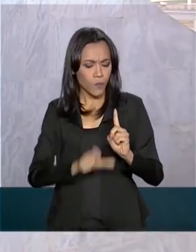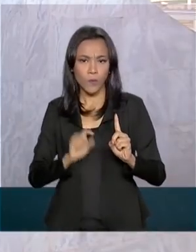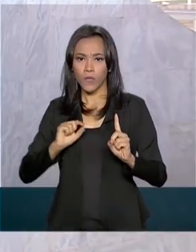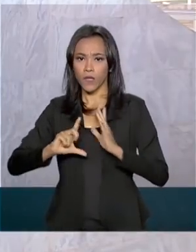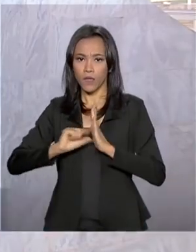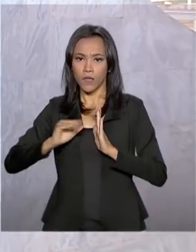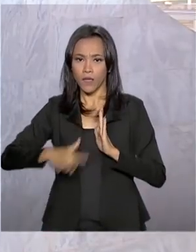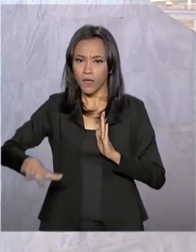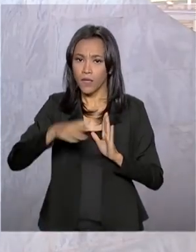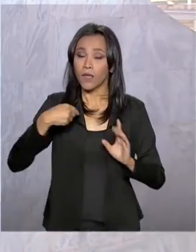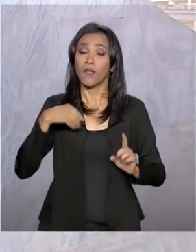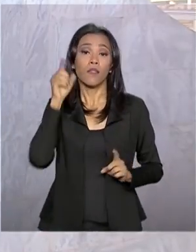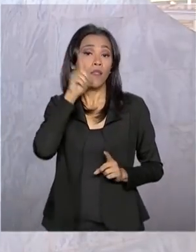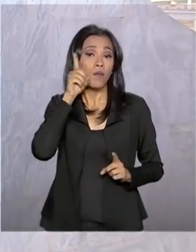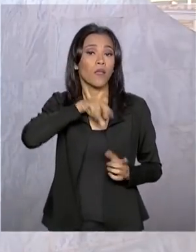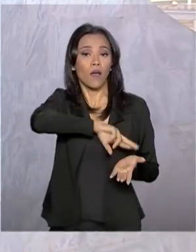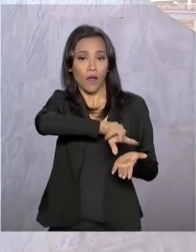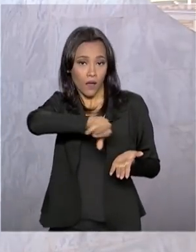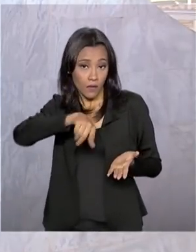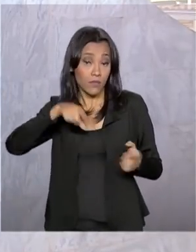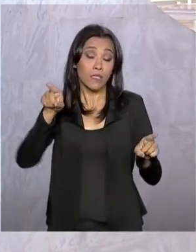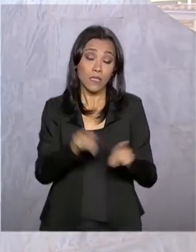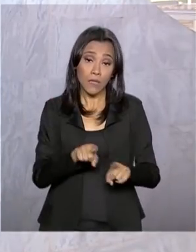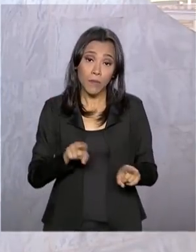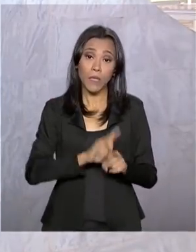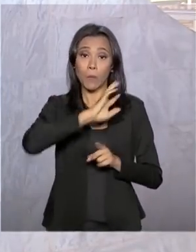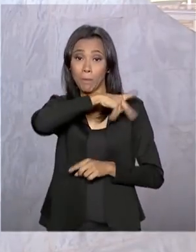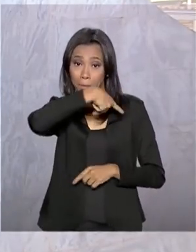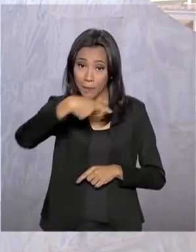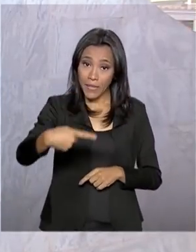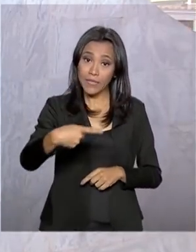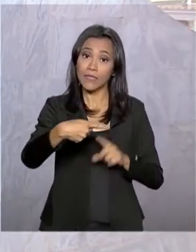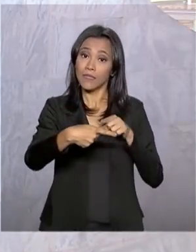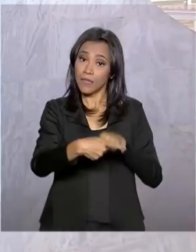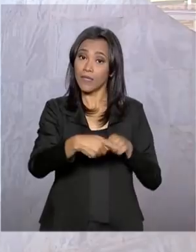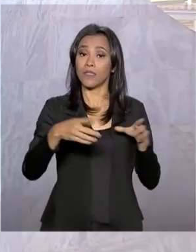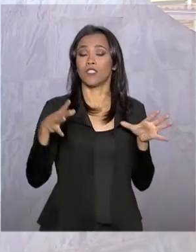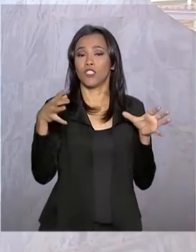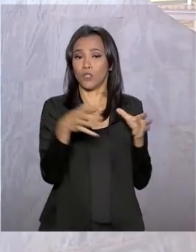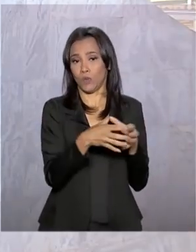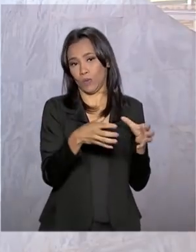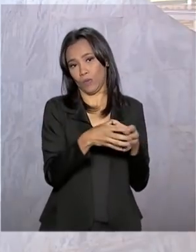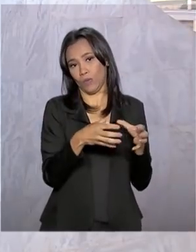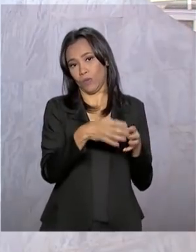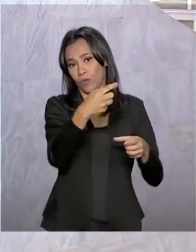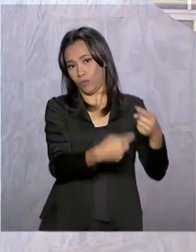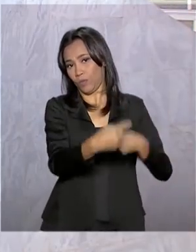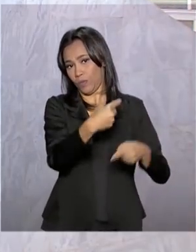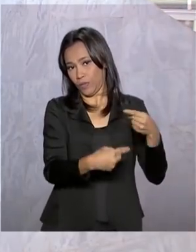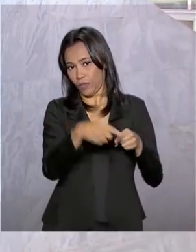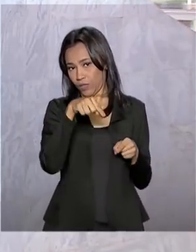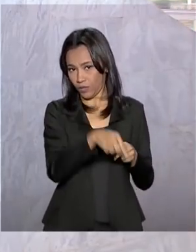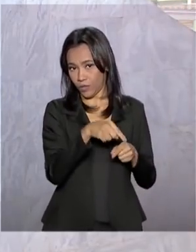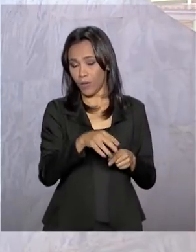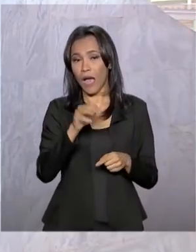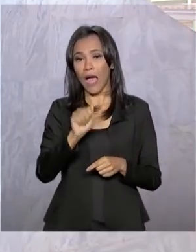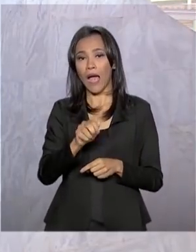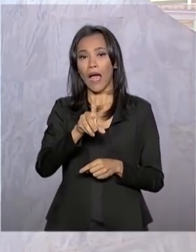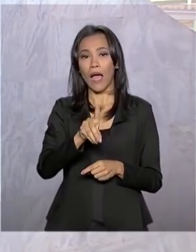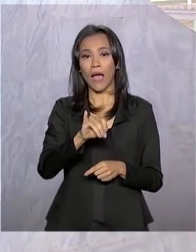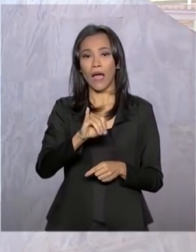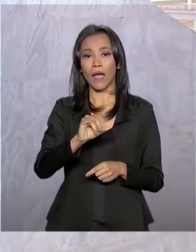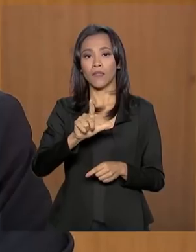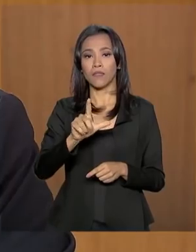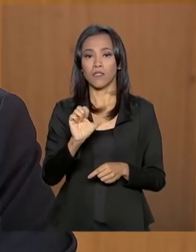parlamentares e o presidente nacional do Partido Patriota, Adilson Barroso. E ontem, Carla, o presidente